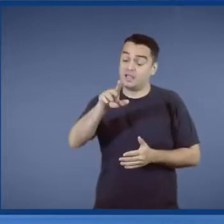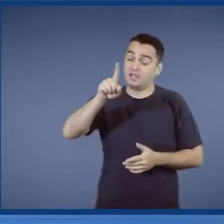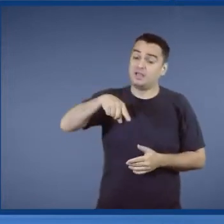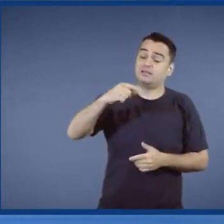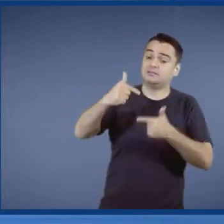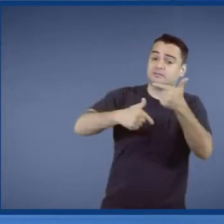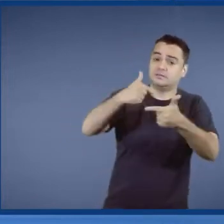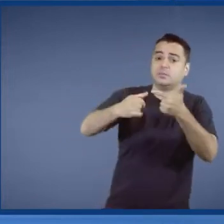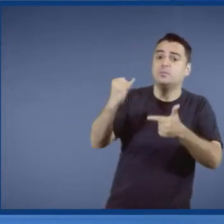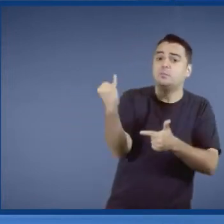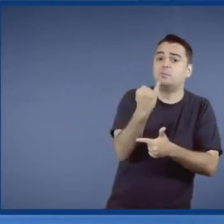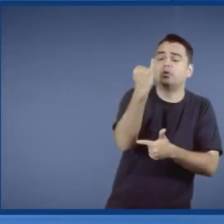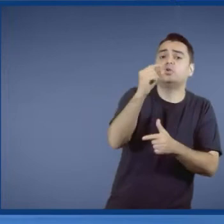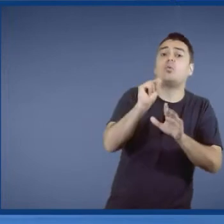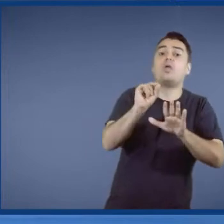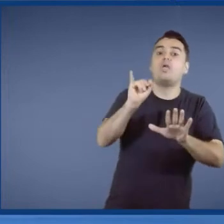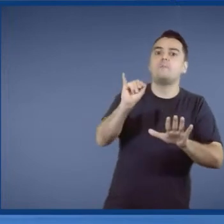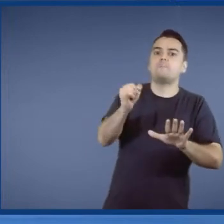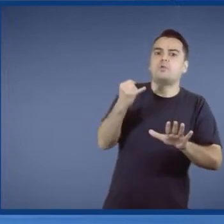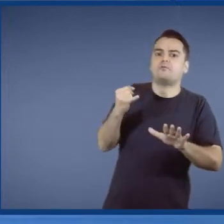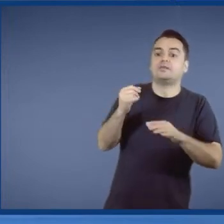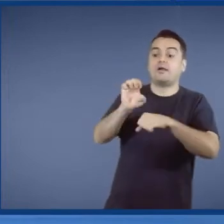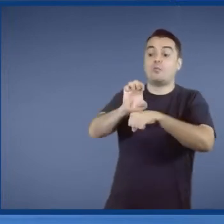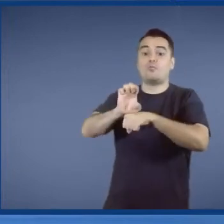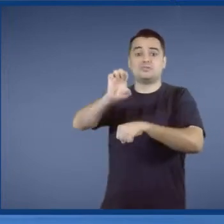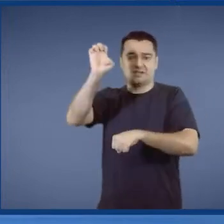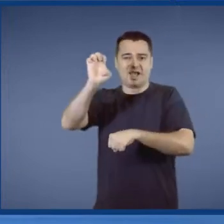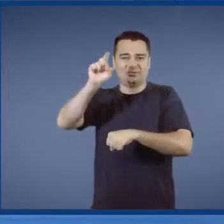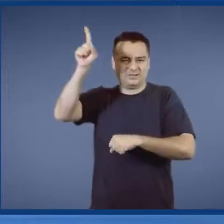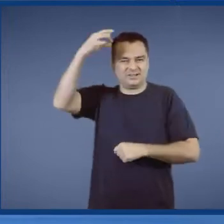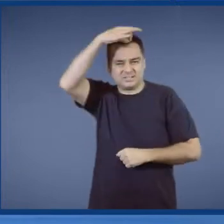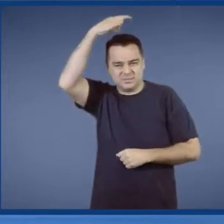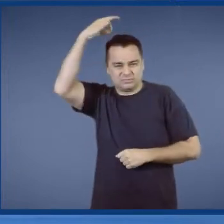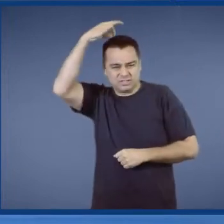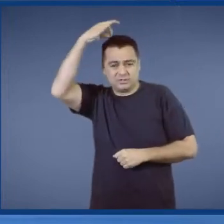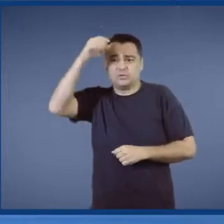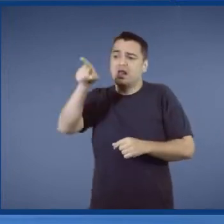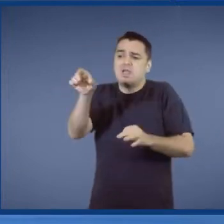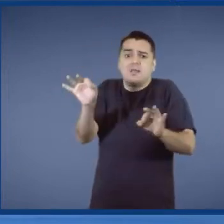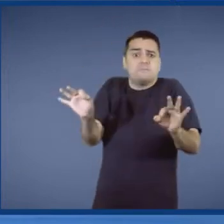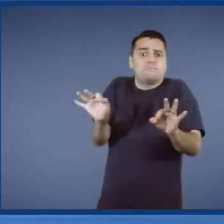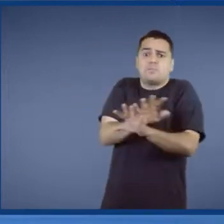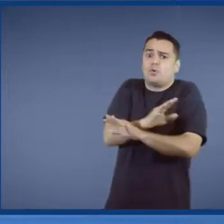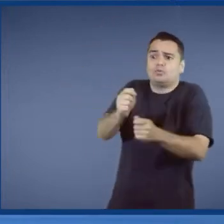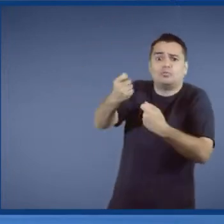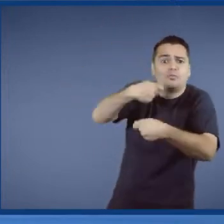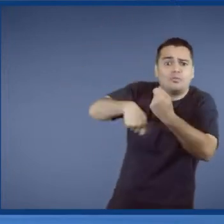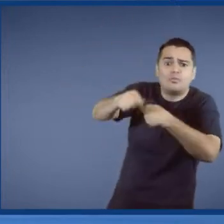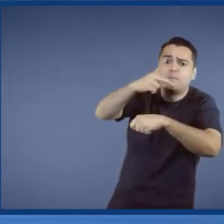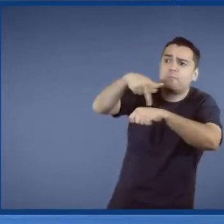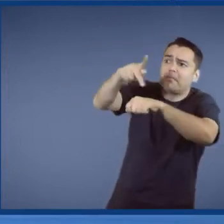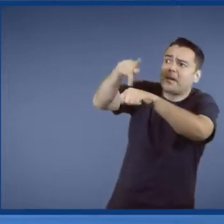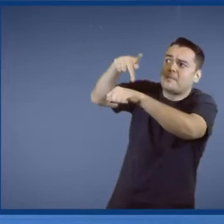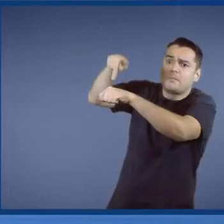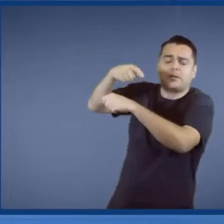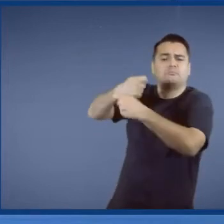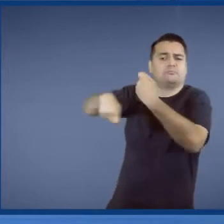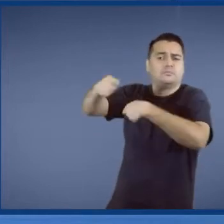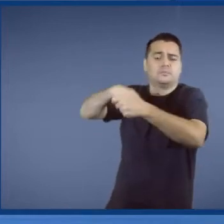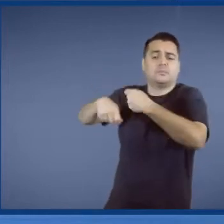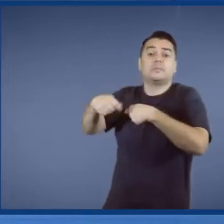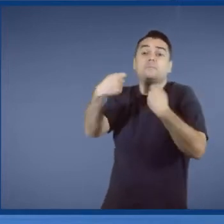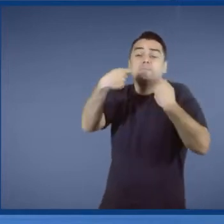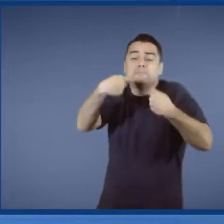aproveitar a vocação de um Estado que está pronto para a logística. Está pronto para o comércio internacional. Só precisa de um